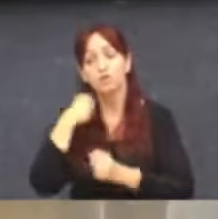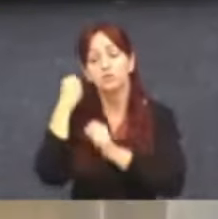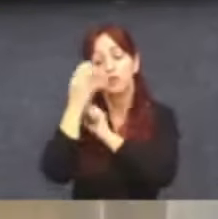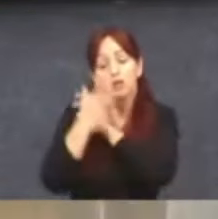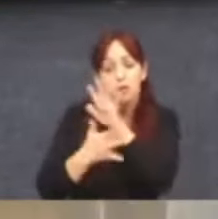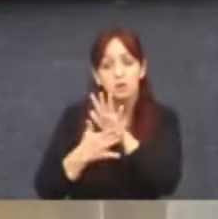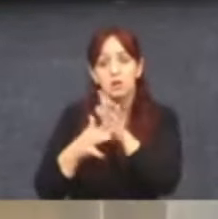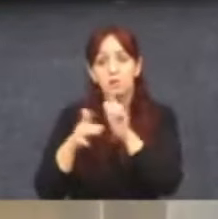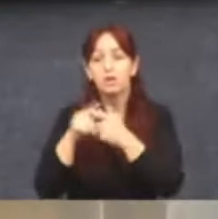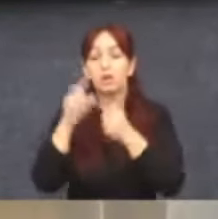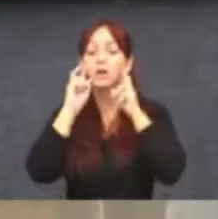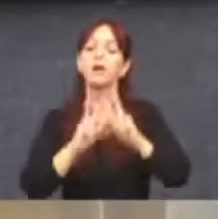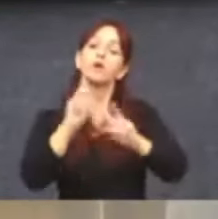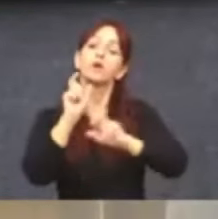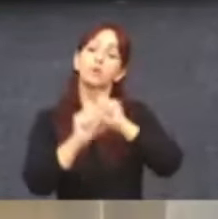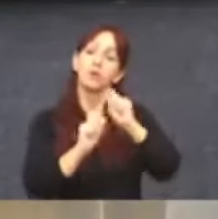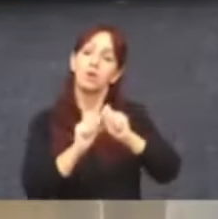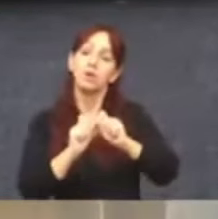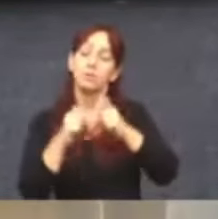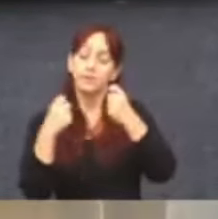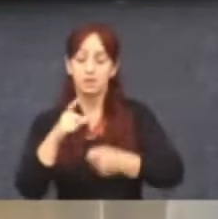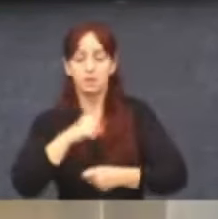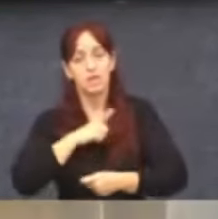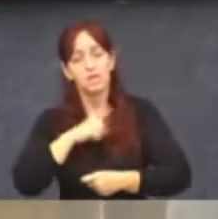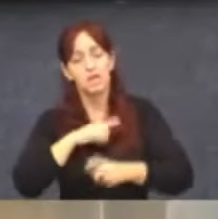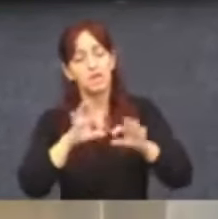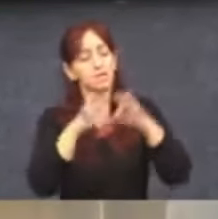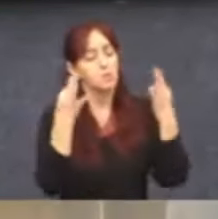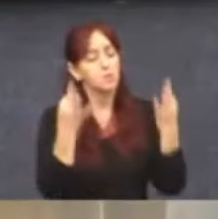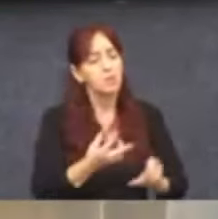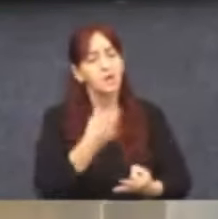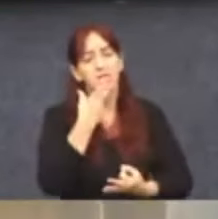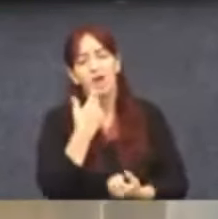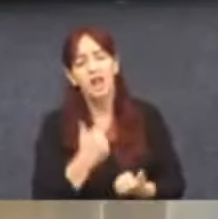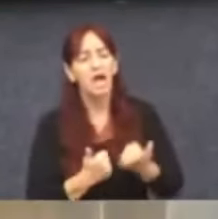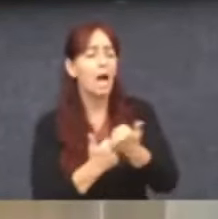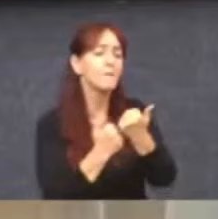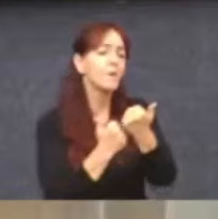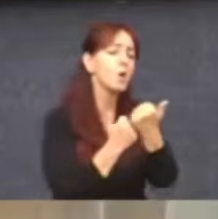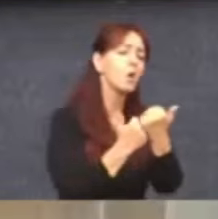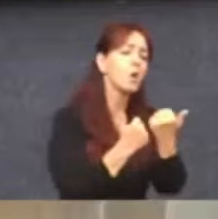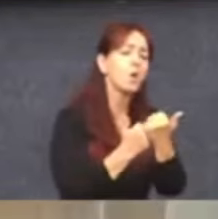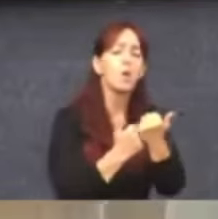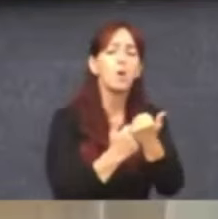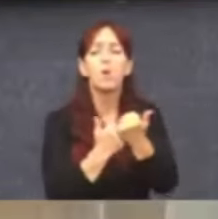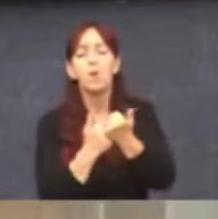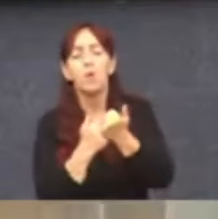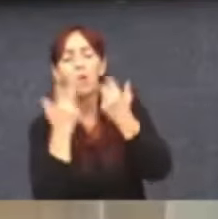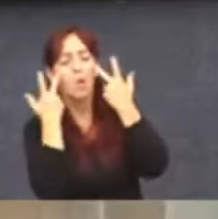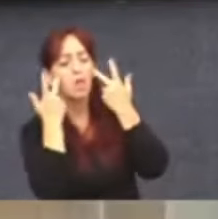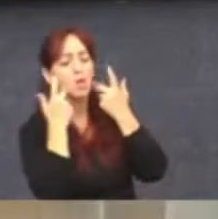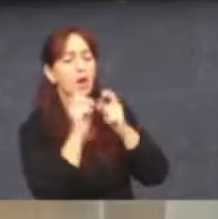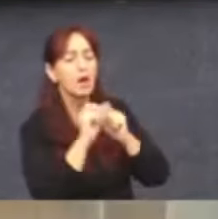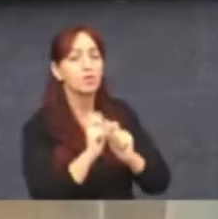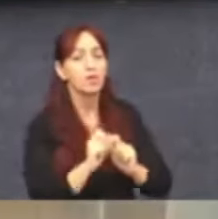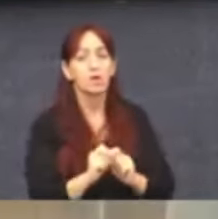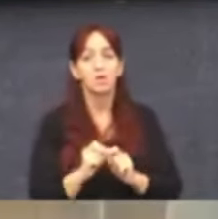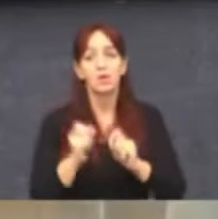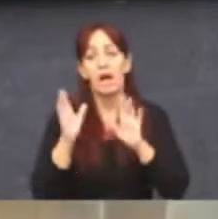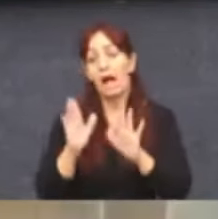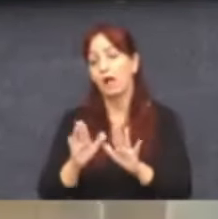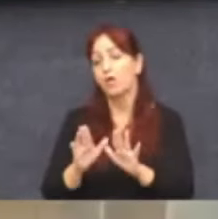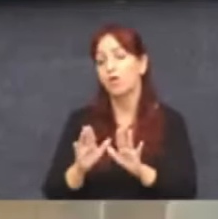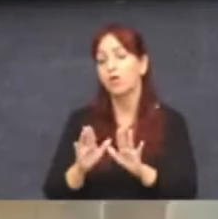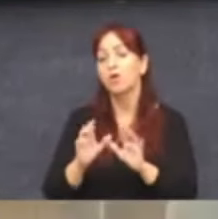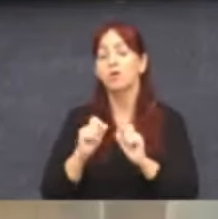voz que a gente quer ter não é simplesmente de falar de apoios incondicionais, como se agora o piloto é